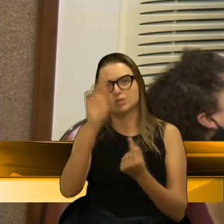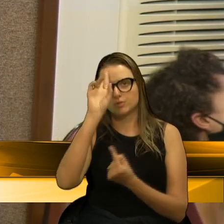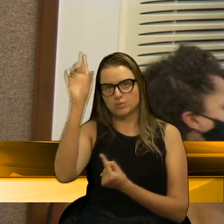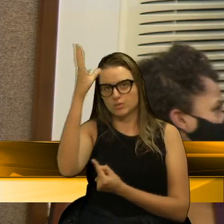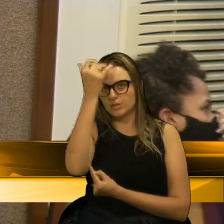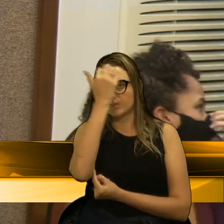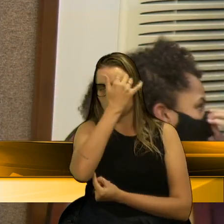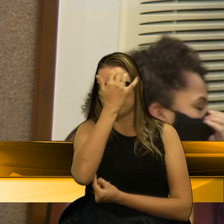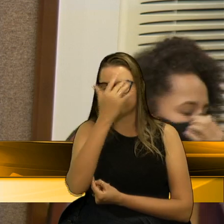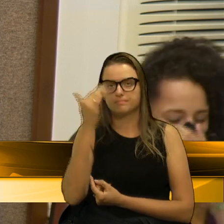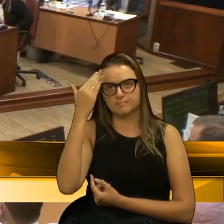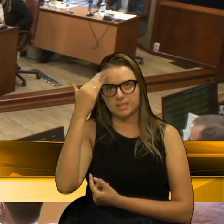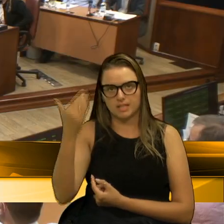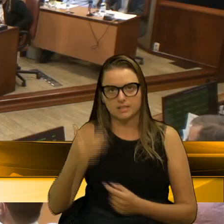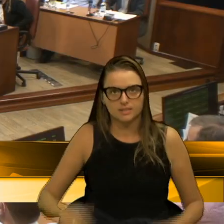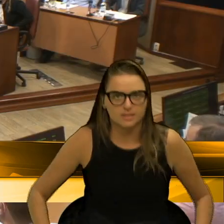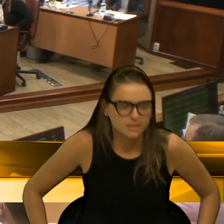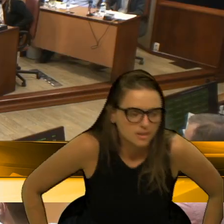Muito obrigada.